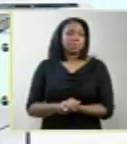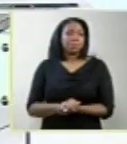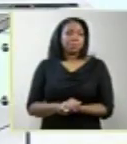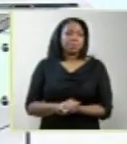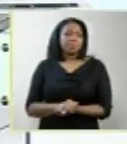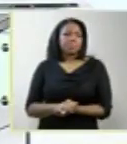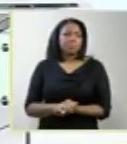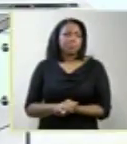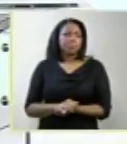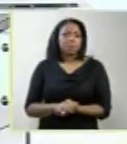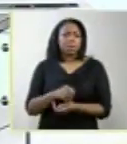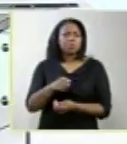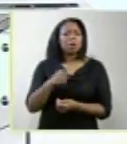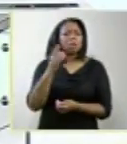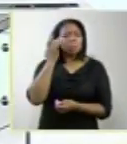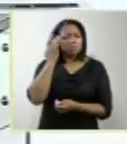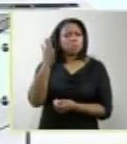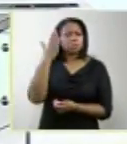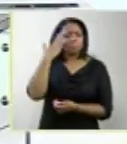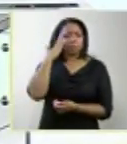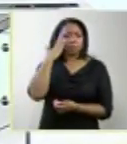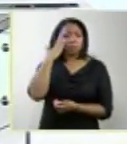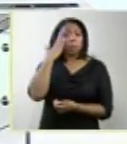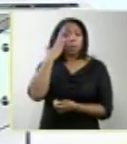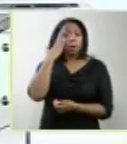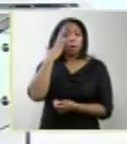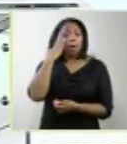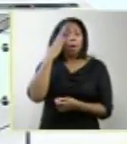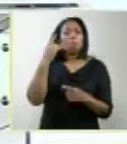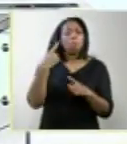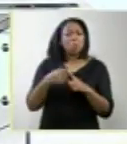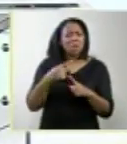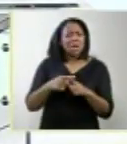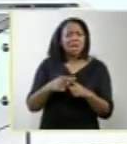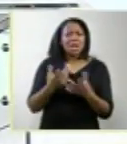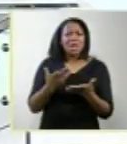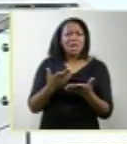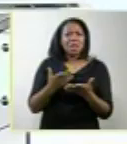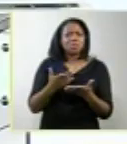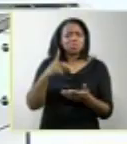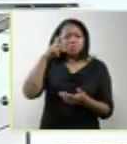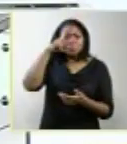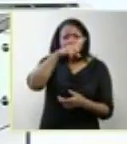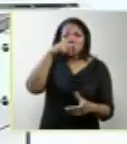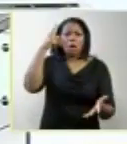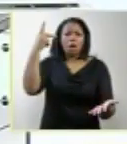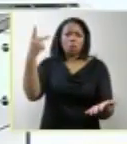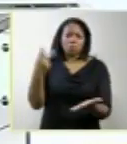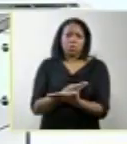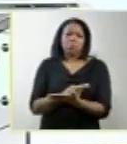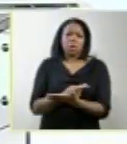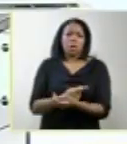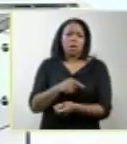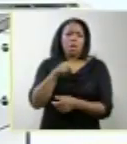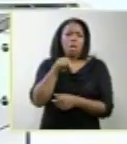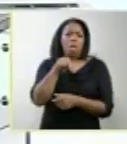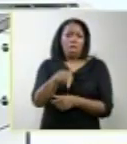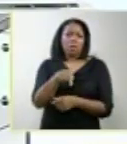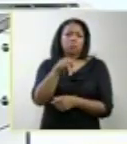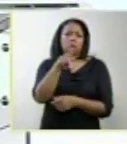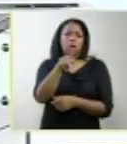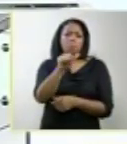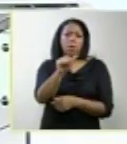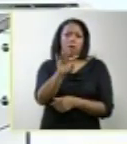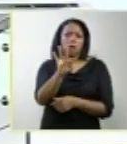Isso é facilmente entendível, porque a patologia é rara. Um em mil nascimento é raro. Você vê, todo o estado de São Paulo